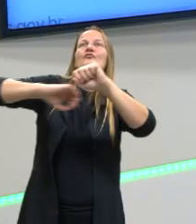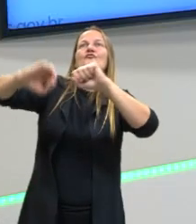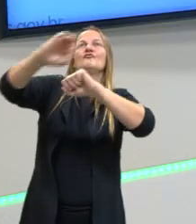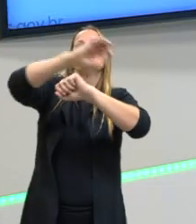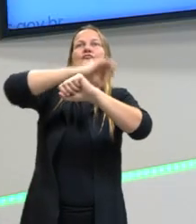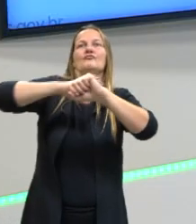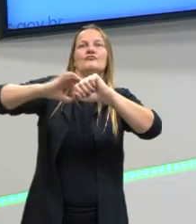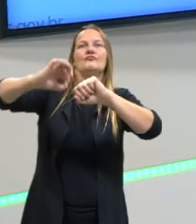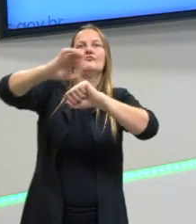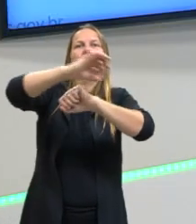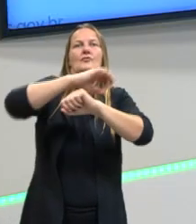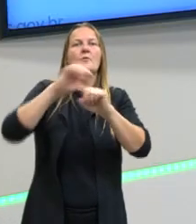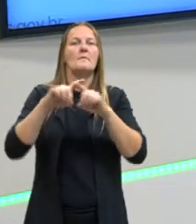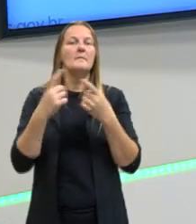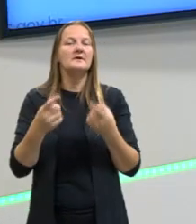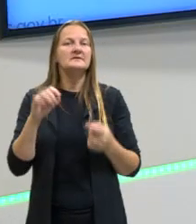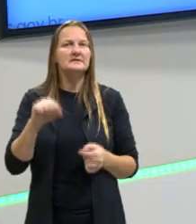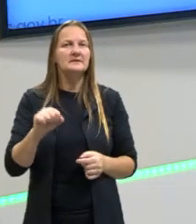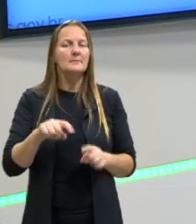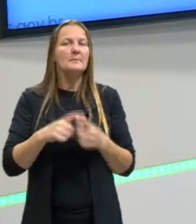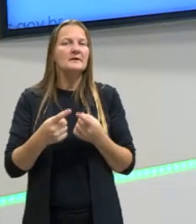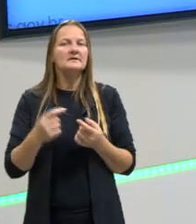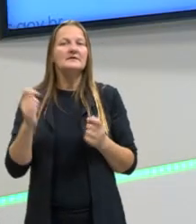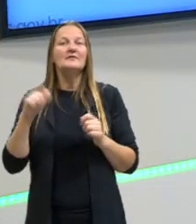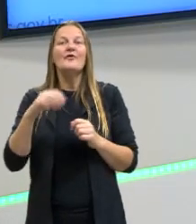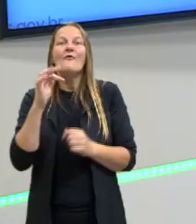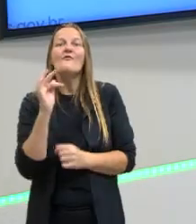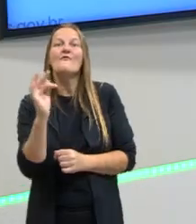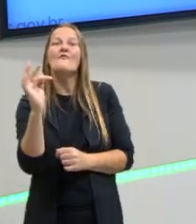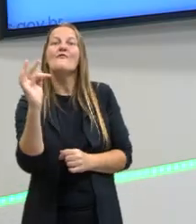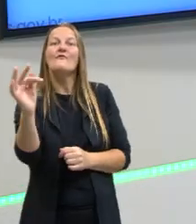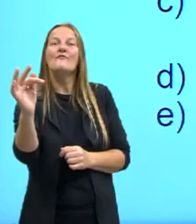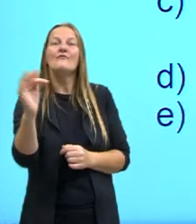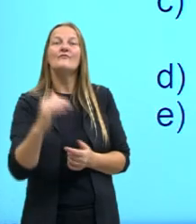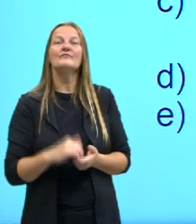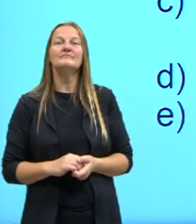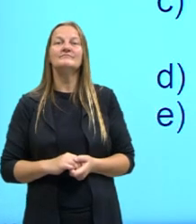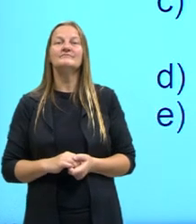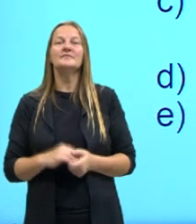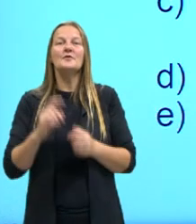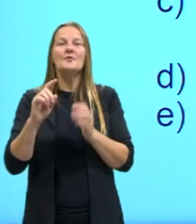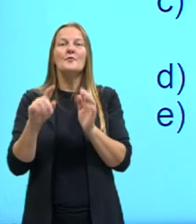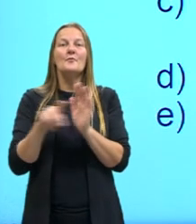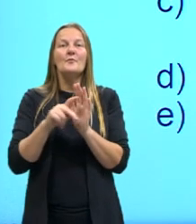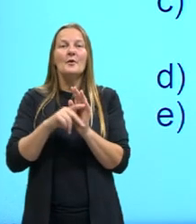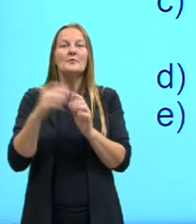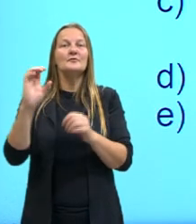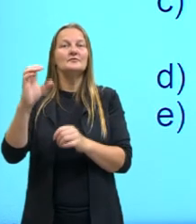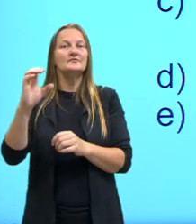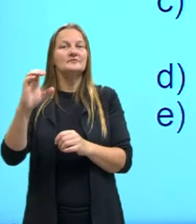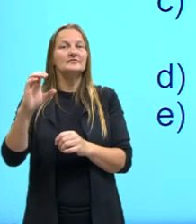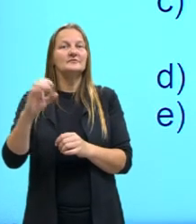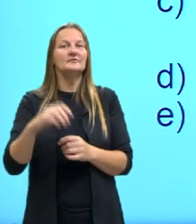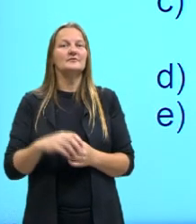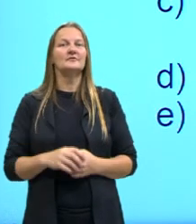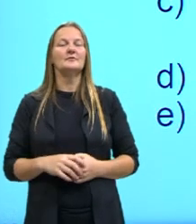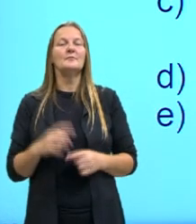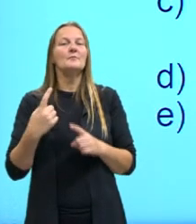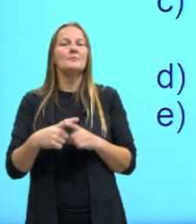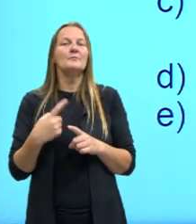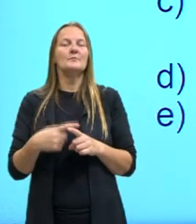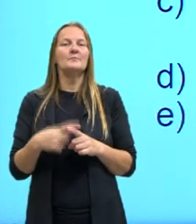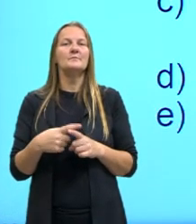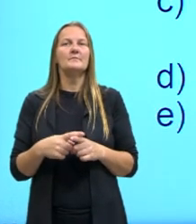que sim mas que possivelmente as únicas pessoas que terão acesso a isso são os próprios cientistas porque